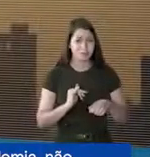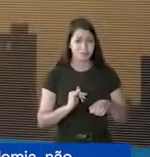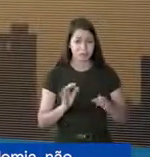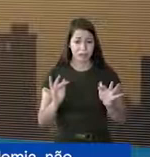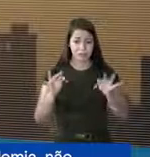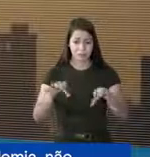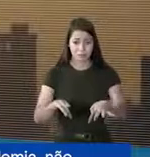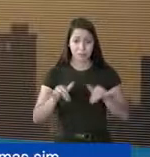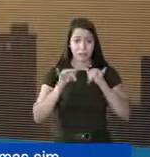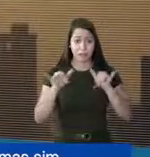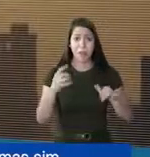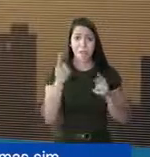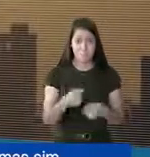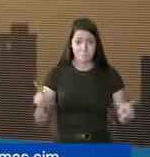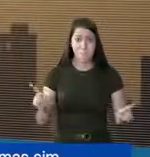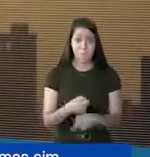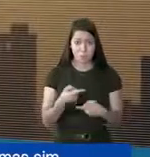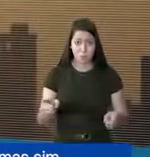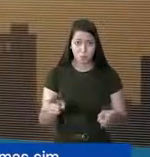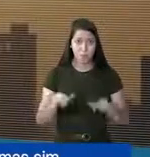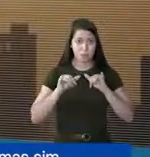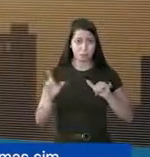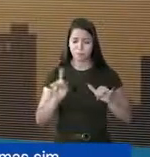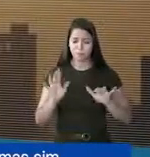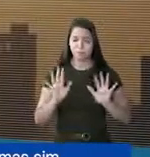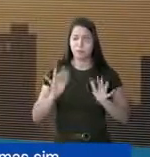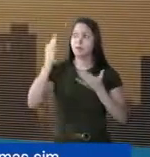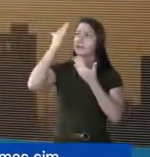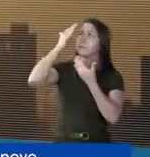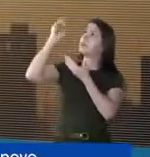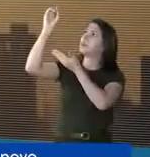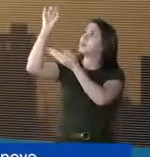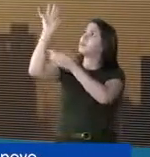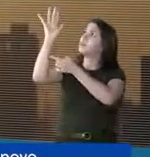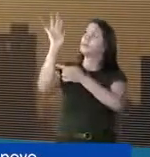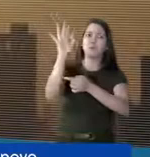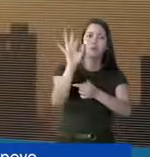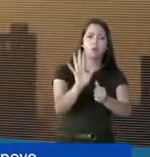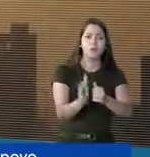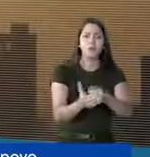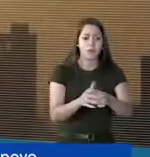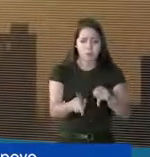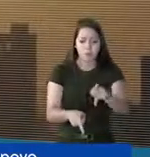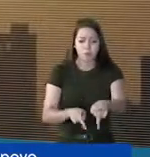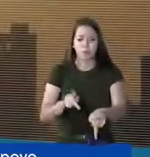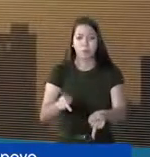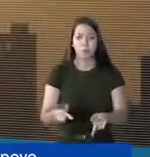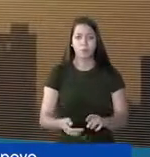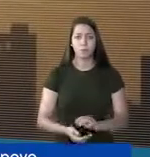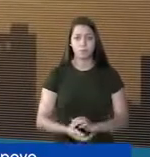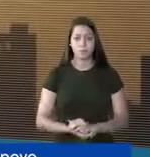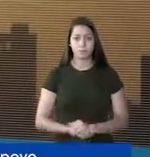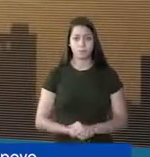pandemia, não vamos encerrar nosso programa com a música da campanha, mas sim pedindo a Deus que nos abençoe e proteja